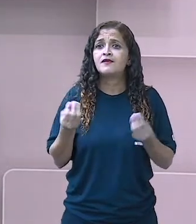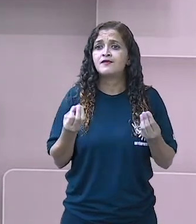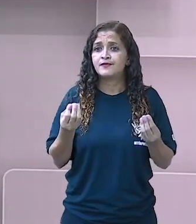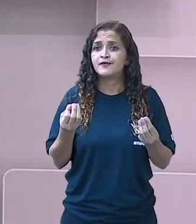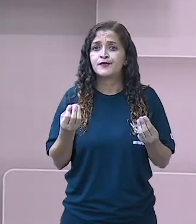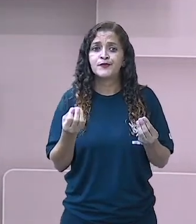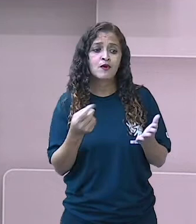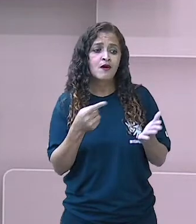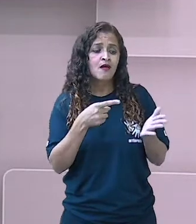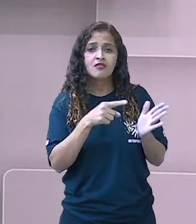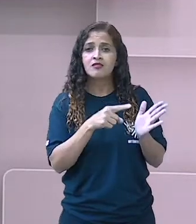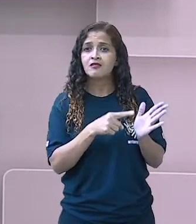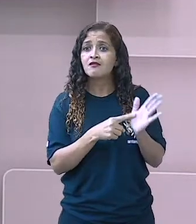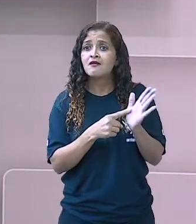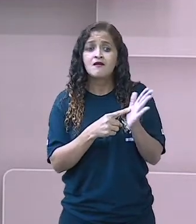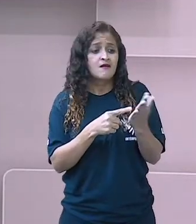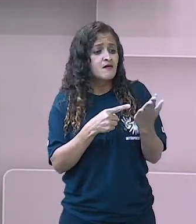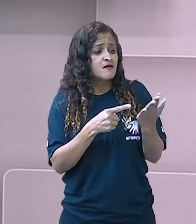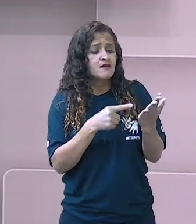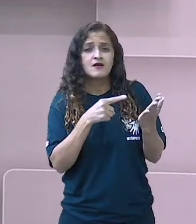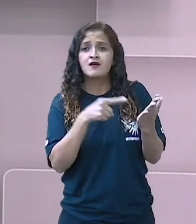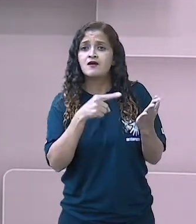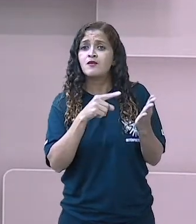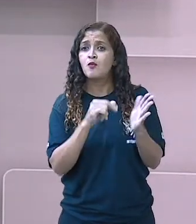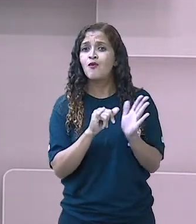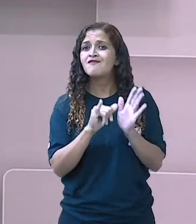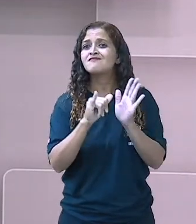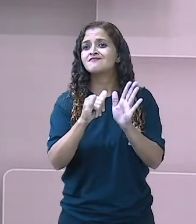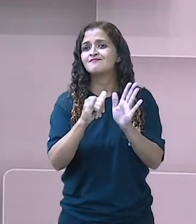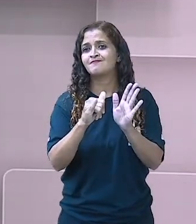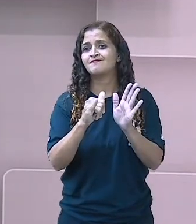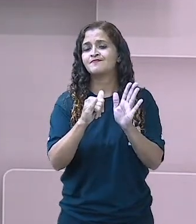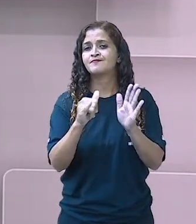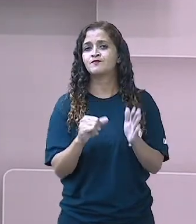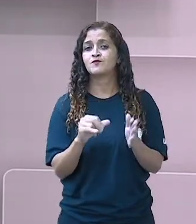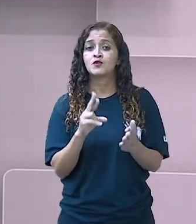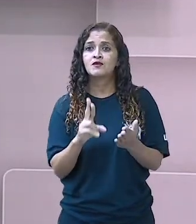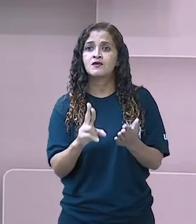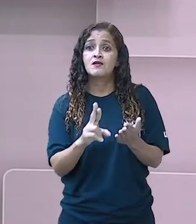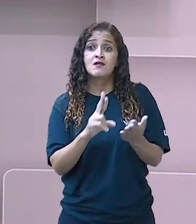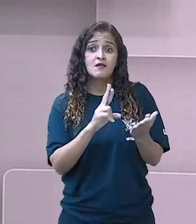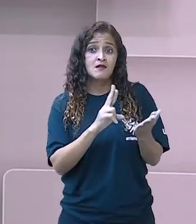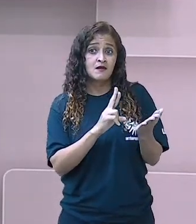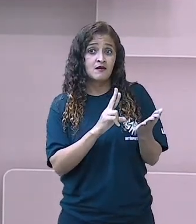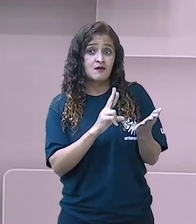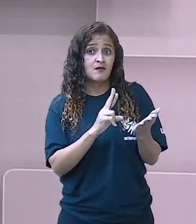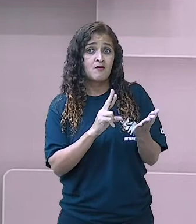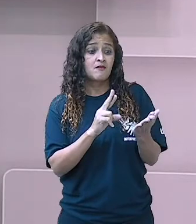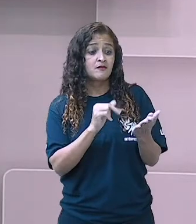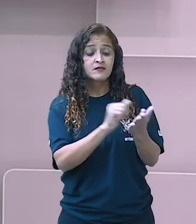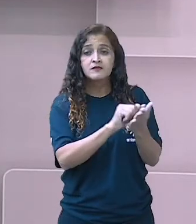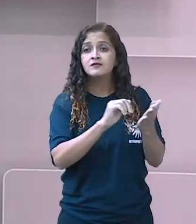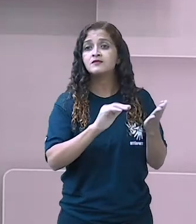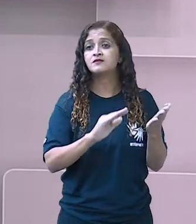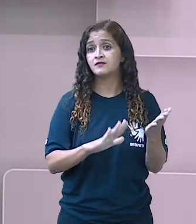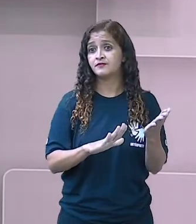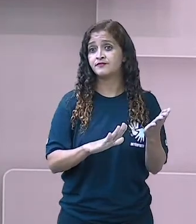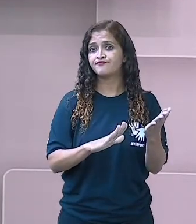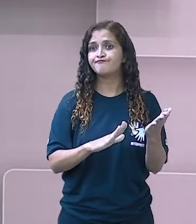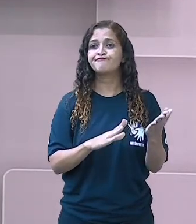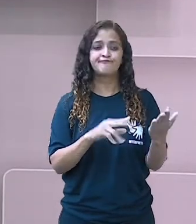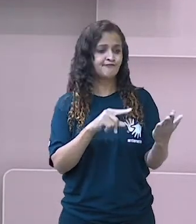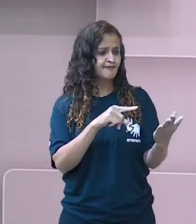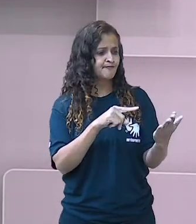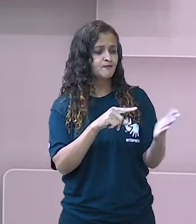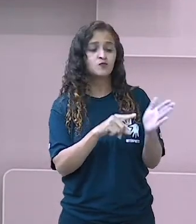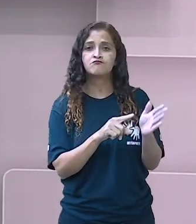dizer o texto, como é que você vai compreender, você vai, por exemplo, responder uma atividade aí da plataforma? Aí está lá,